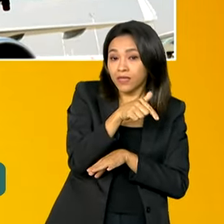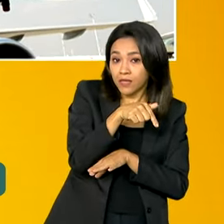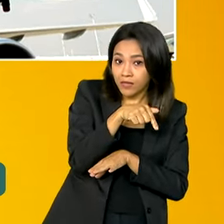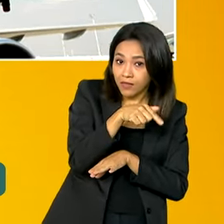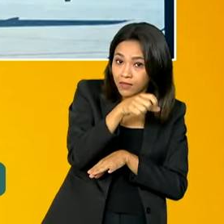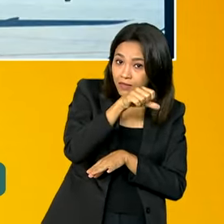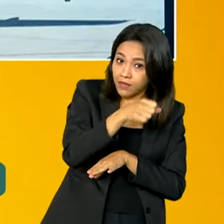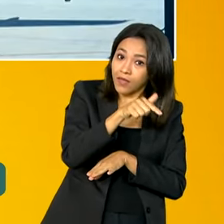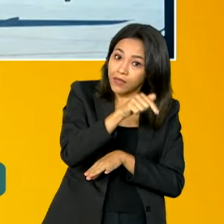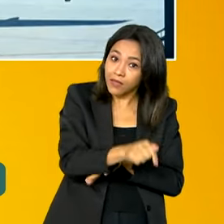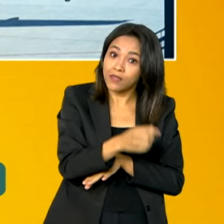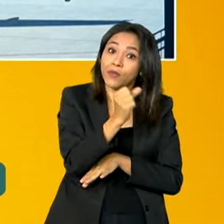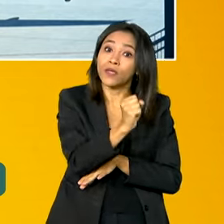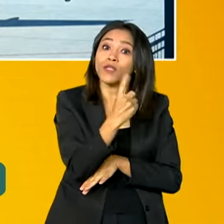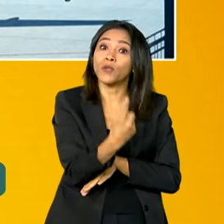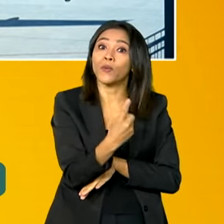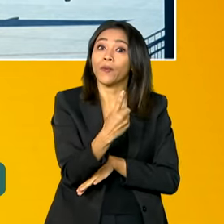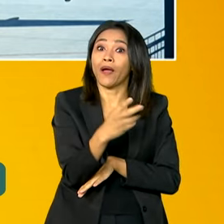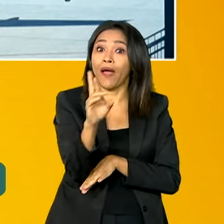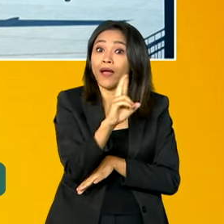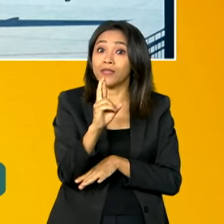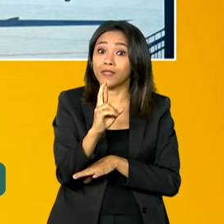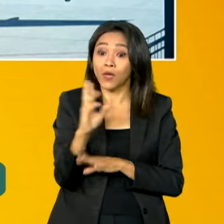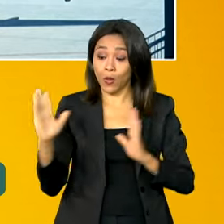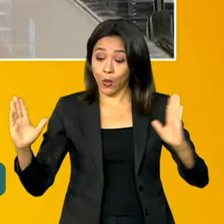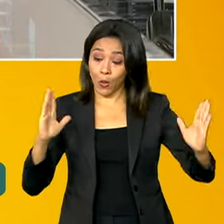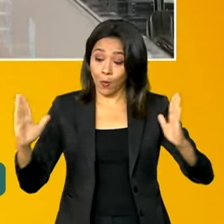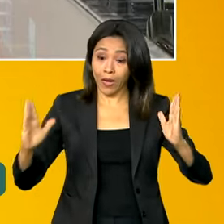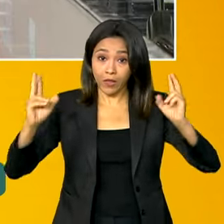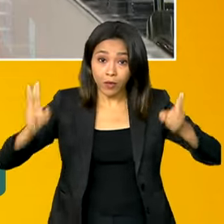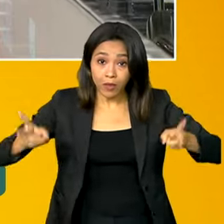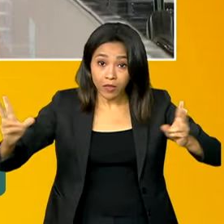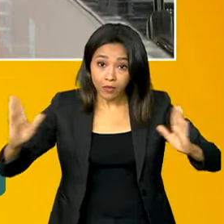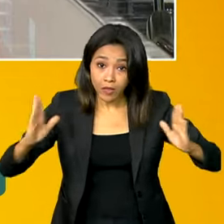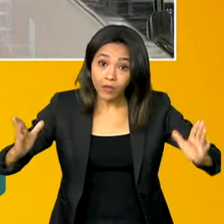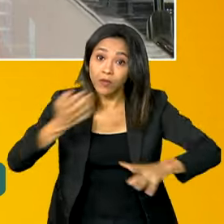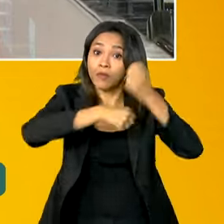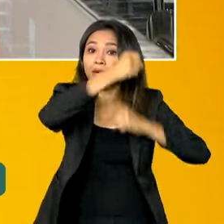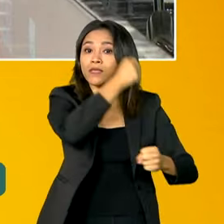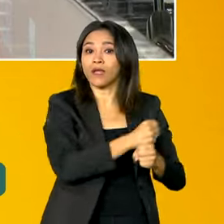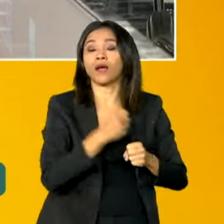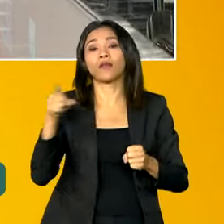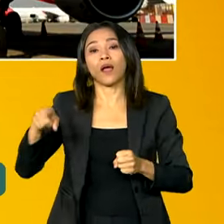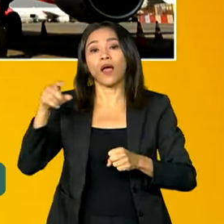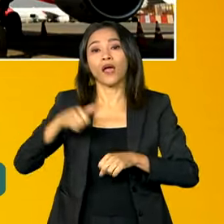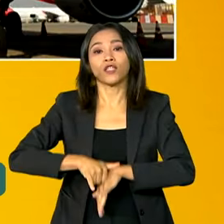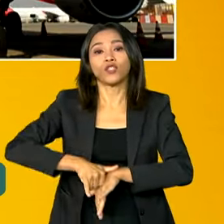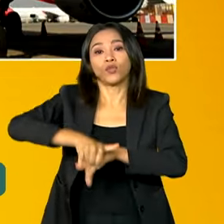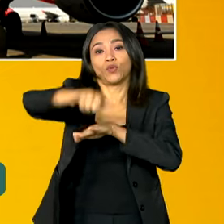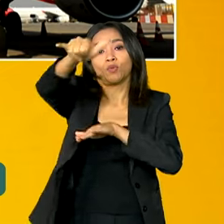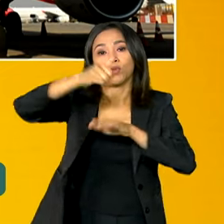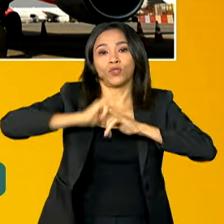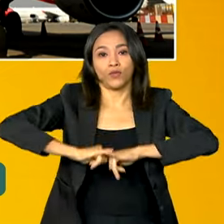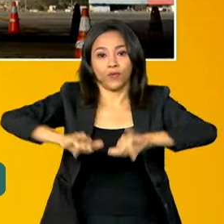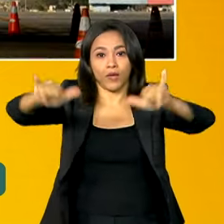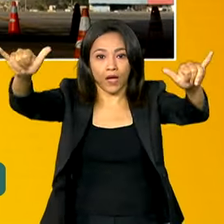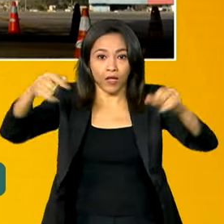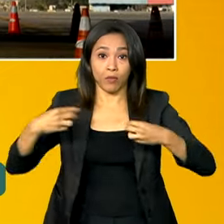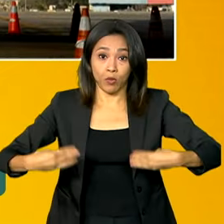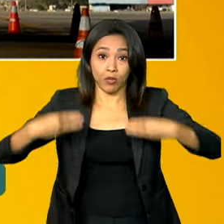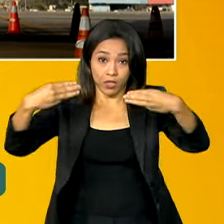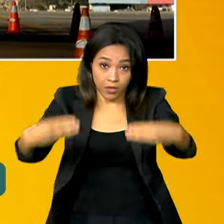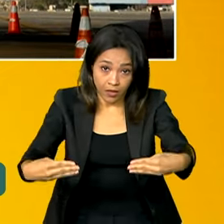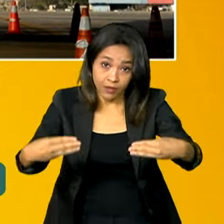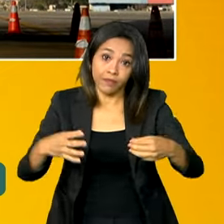,00 do mesmo período do ano passado, segundo dados divulgados pelo Ministério de Portos e Aeroportos. Essa